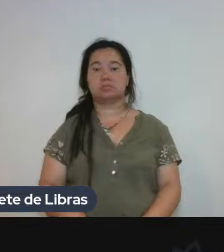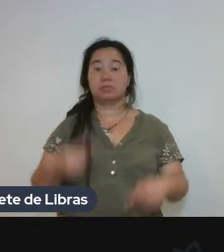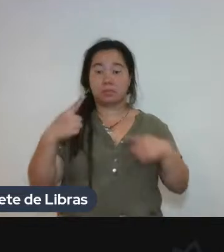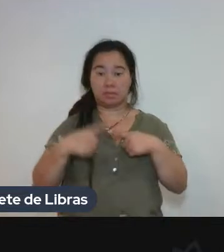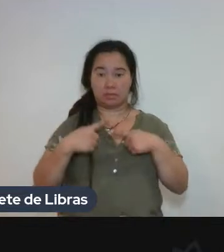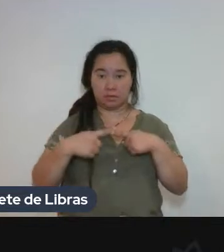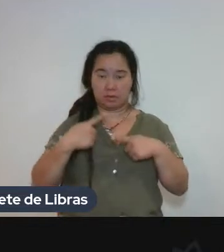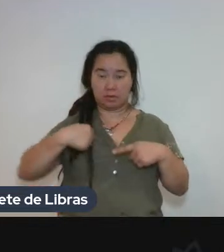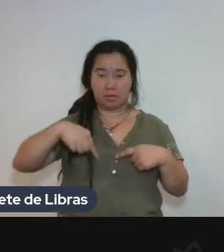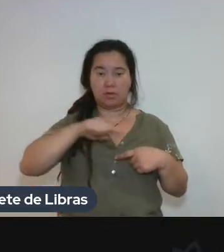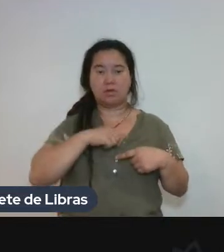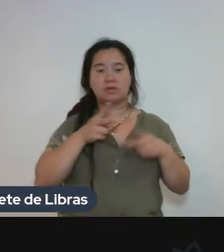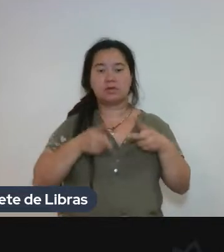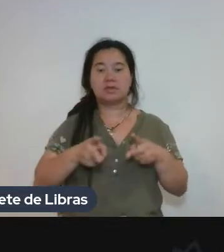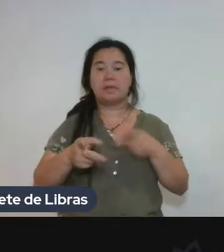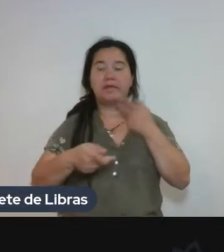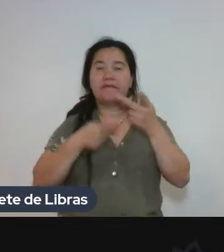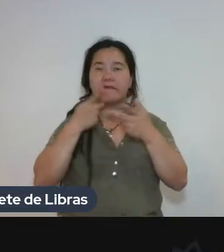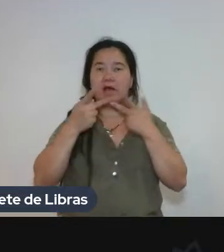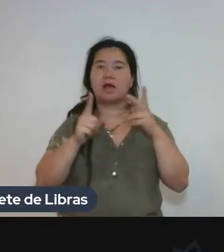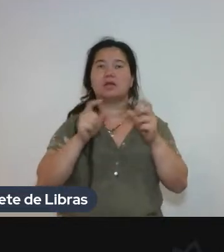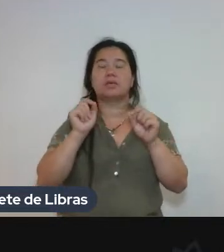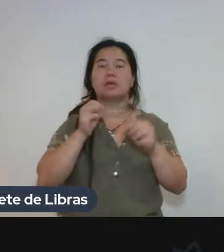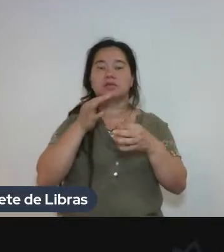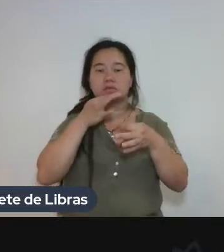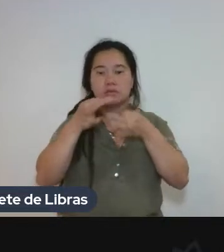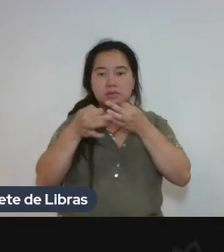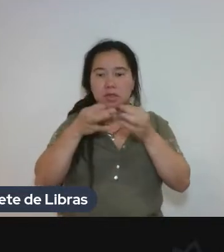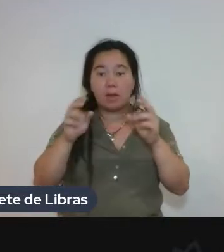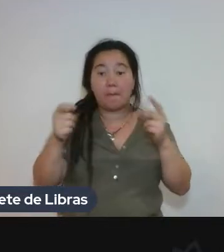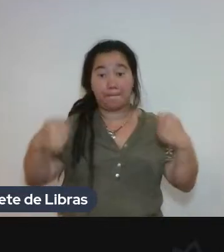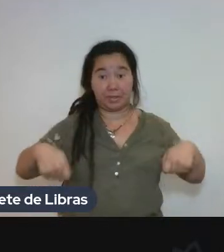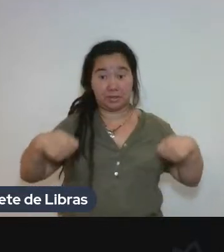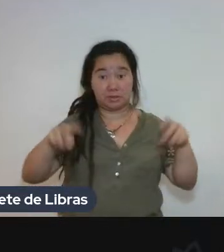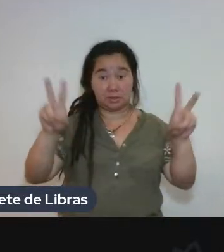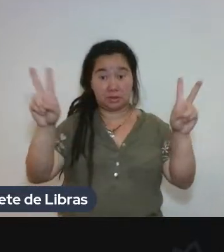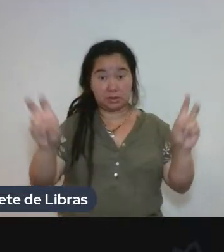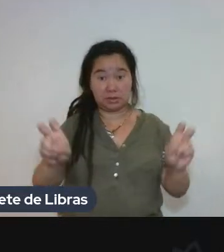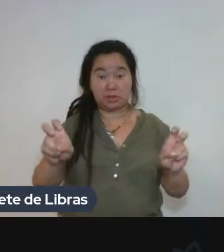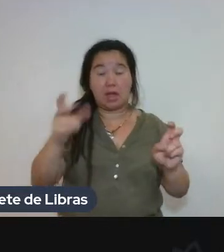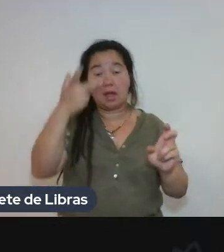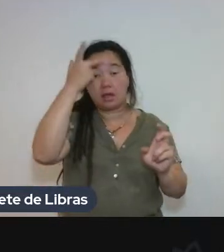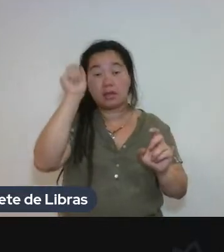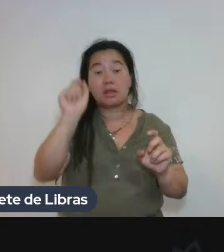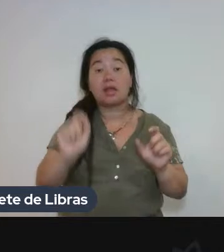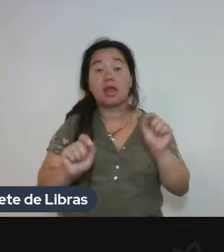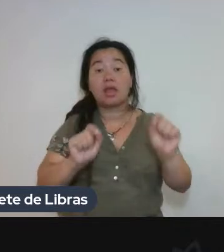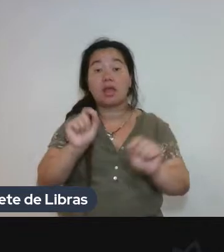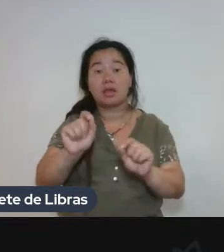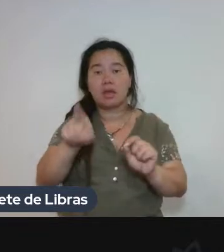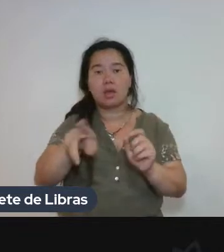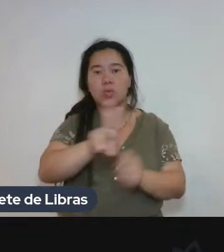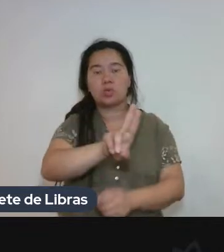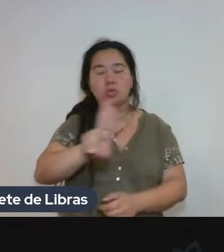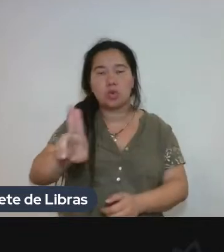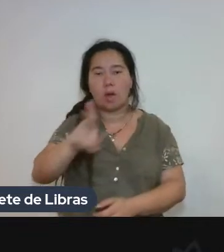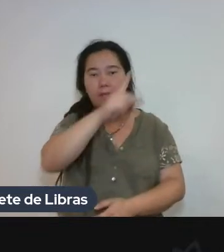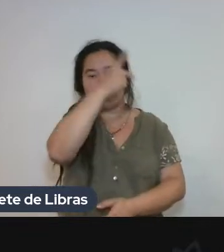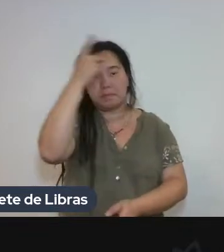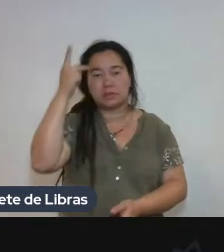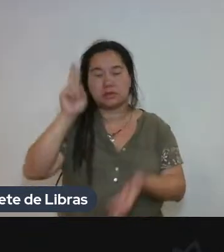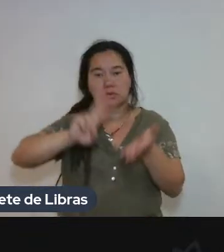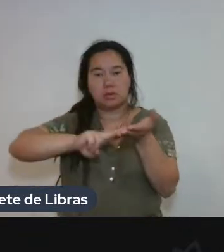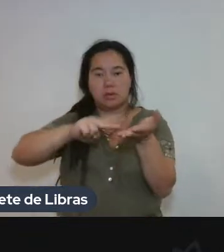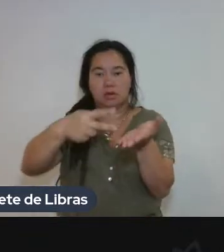cite os tradutores das obras que a gente analisa e também que vocês citem